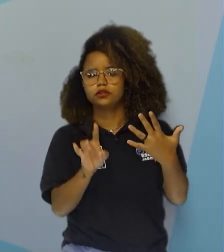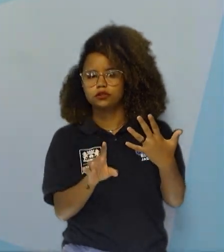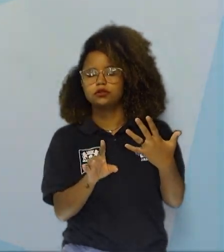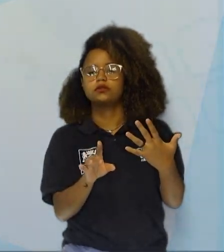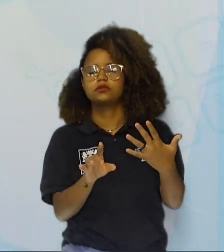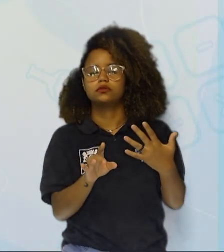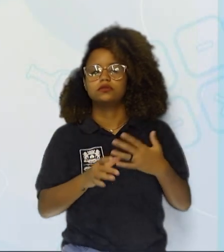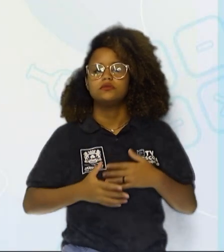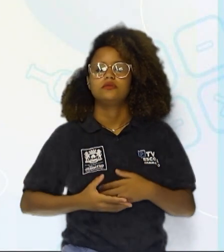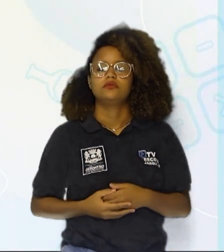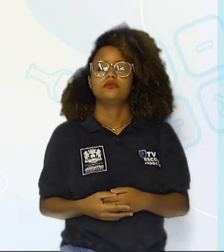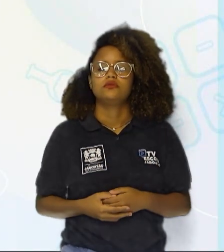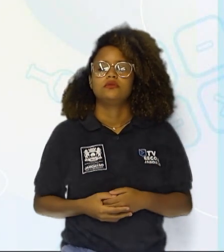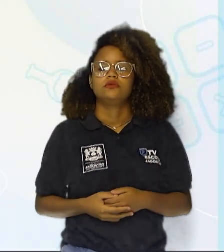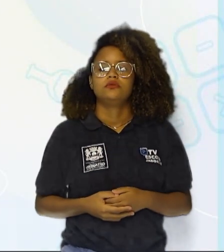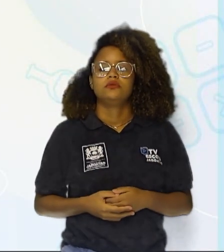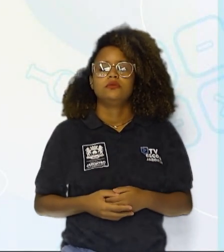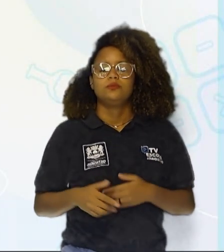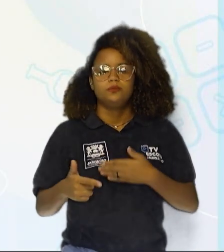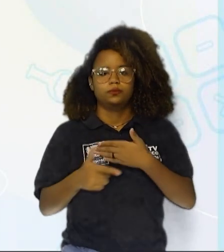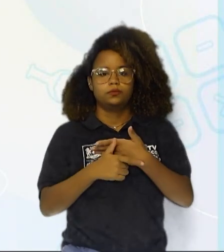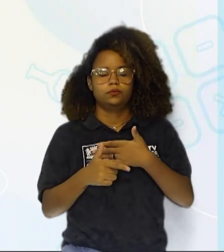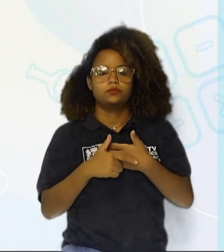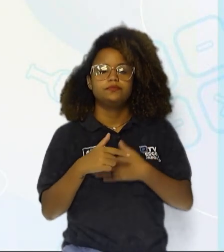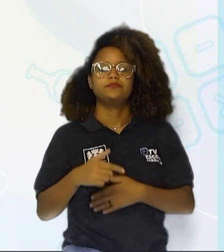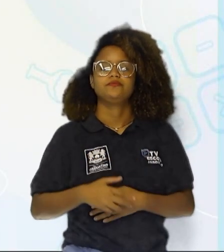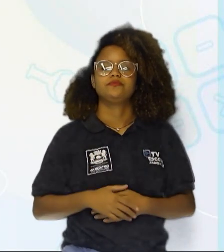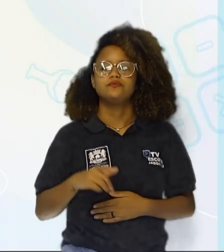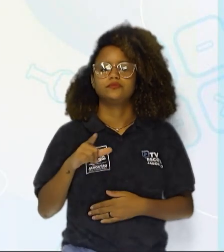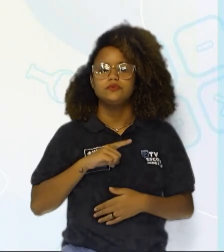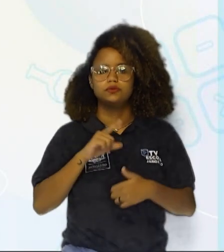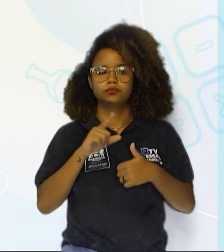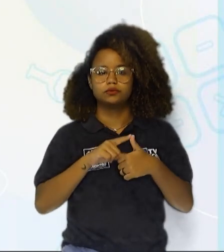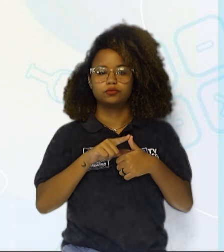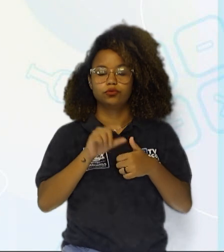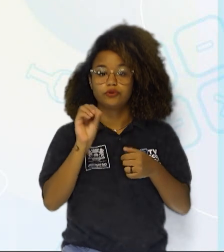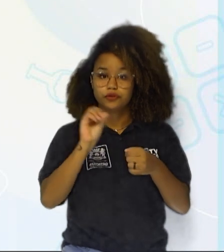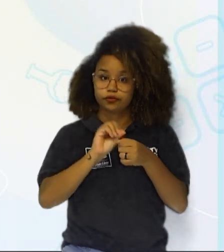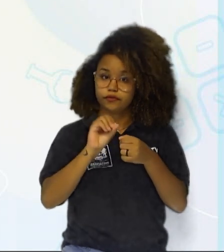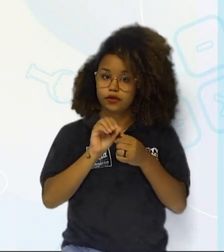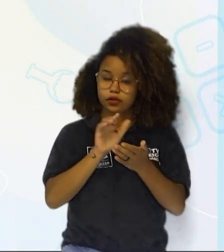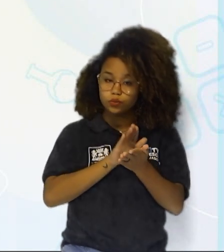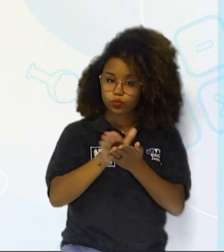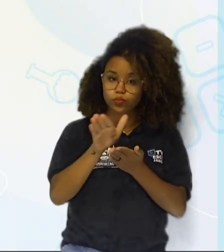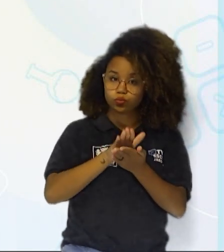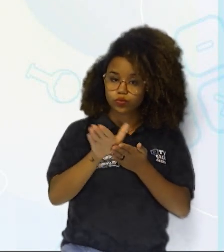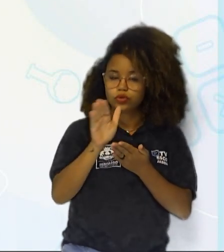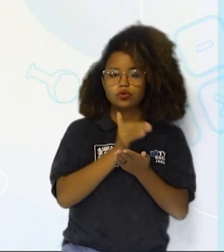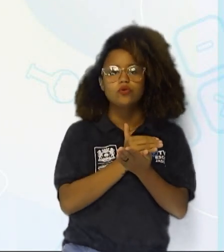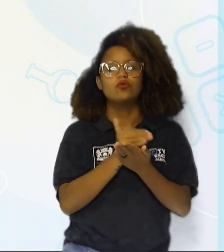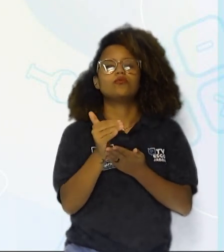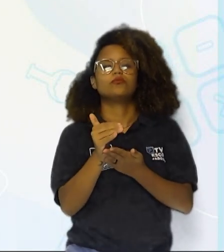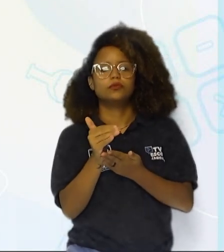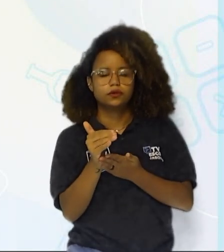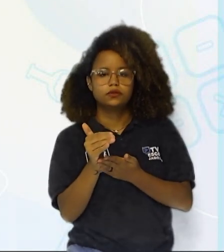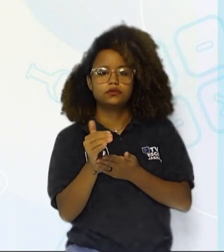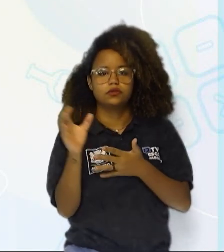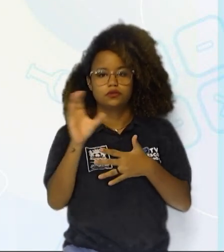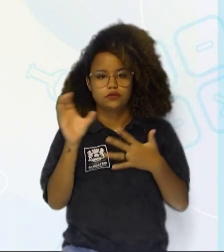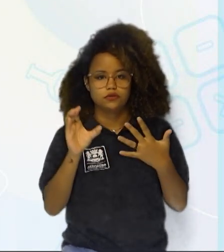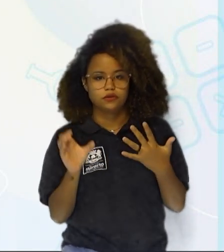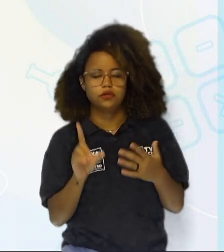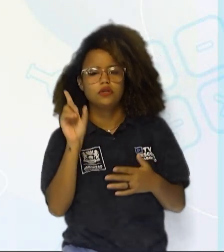função. Nós temos, primeiro, o produtor, para iniciar a cadeia alimentar, que são as plantas, que ela